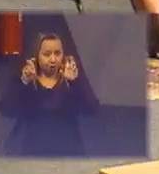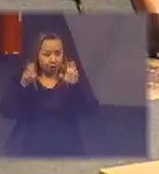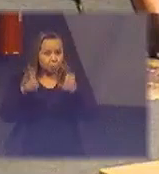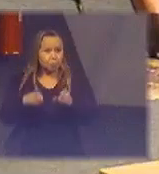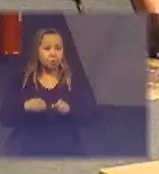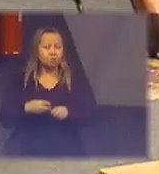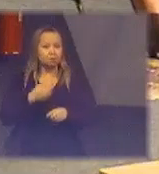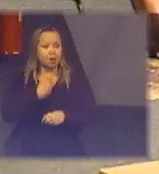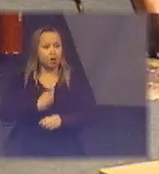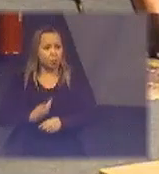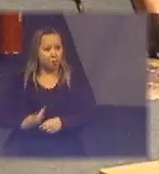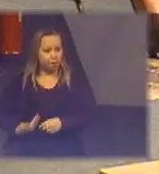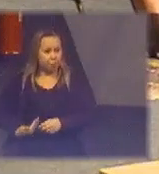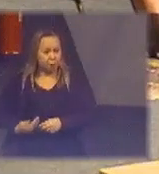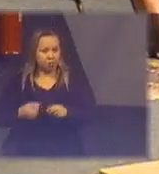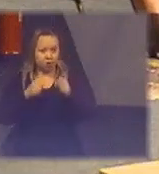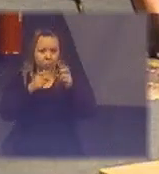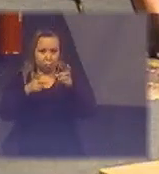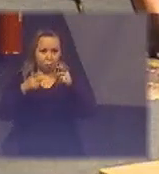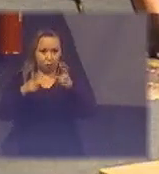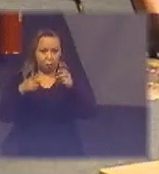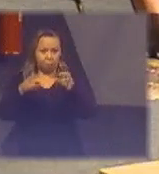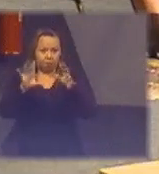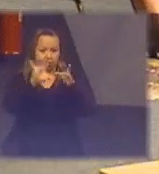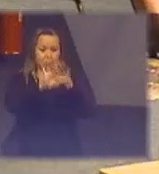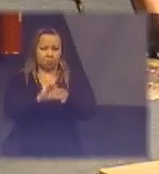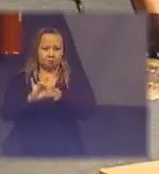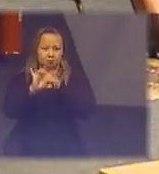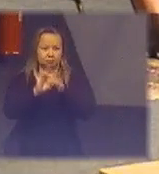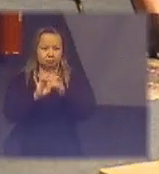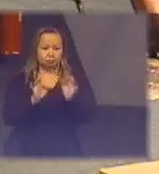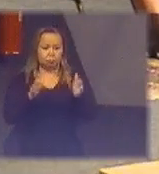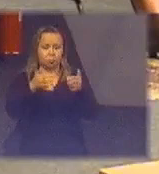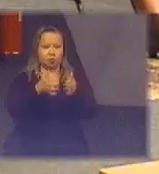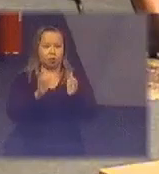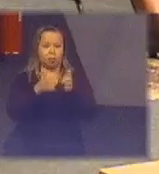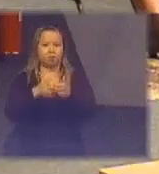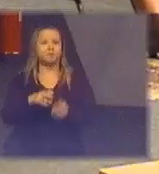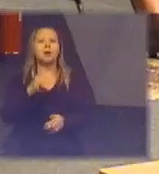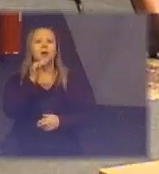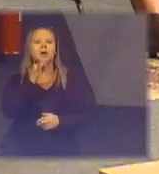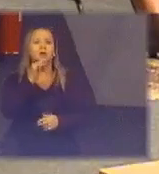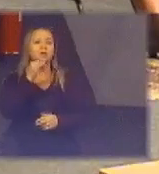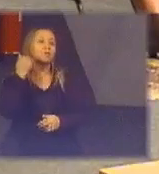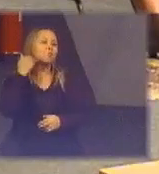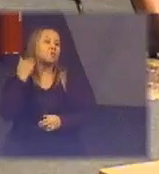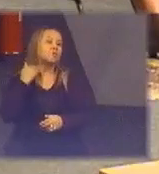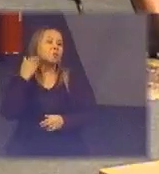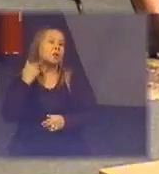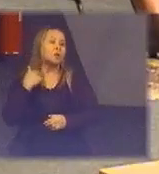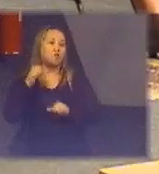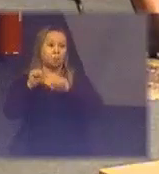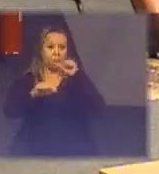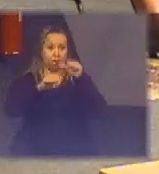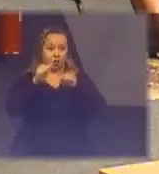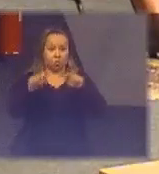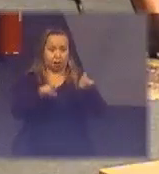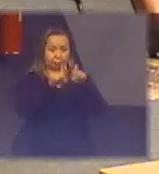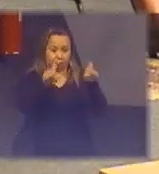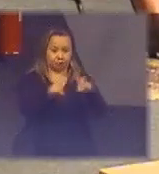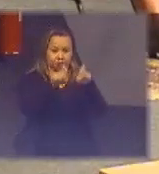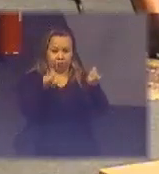corporativas por exemplo um banco vai trocar o seu parque de computadores talvez